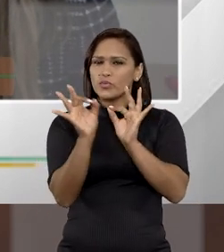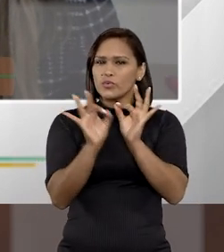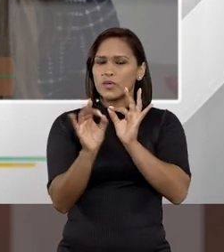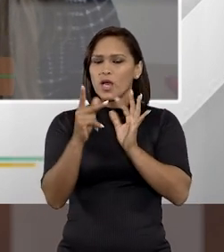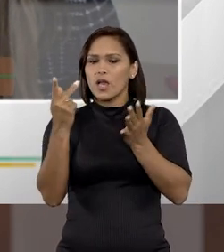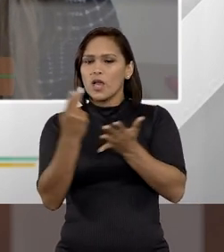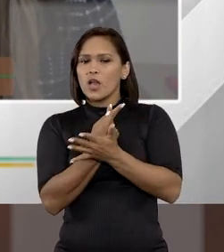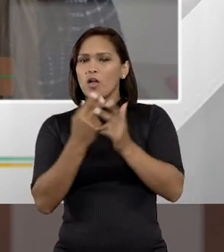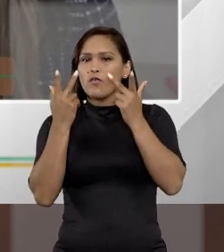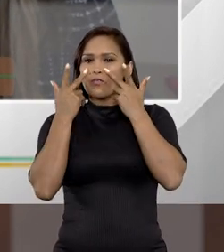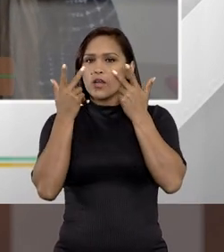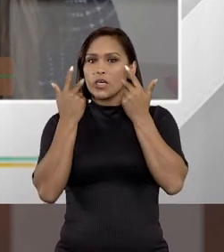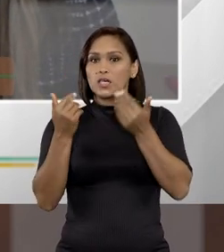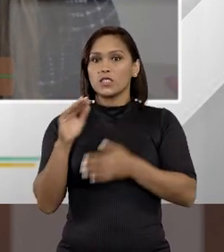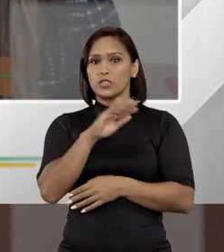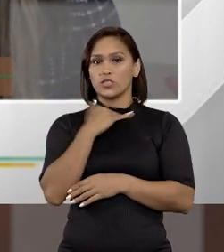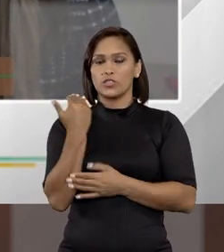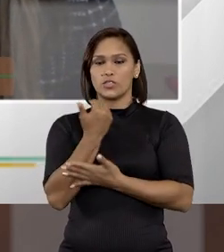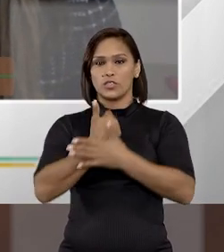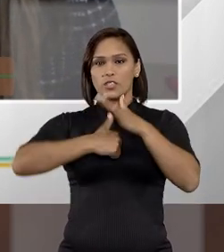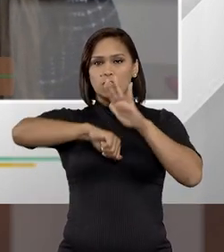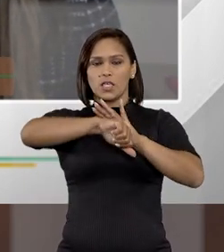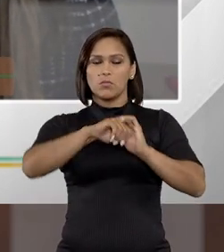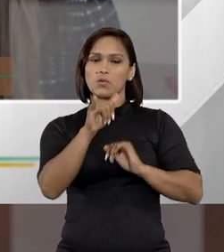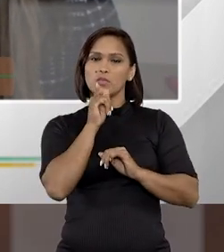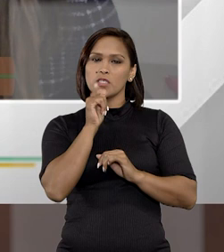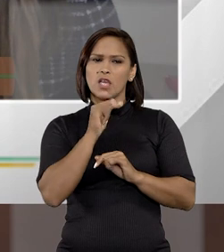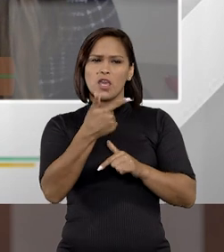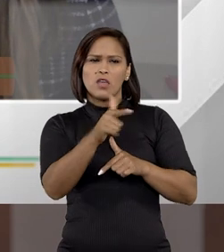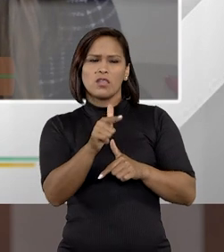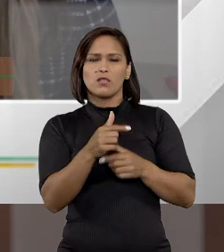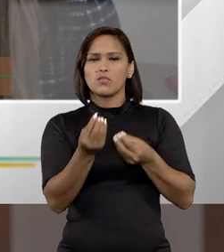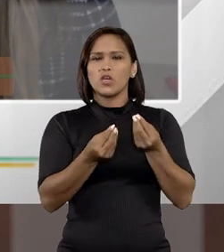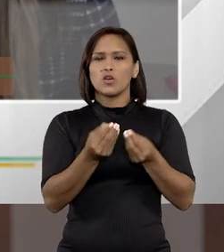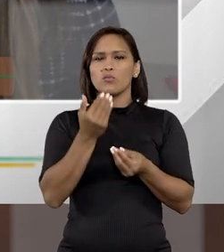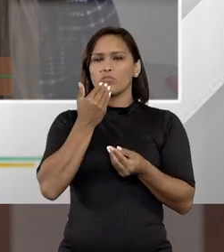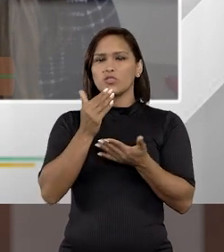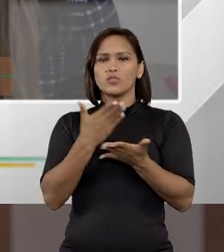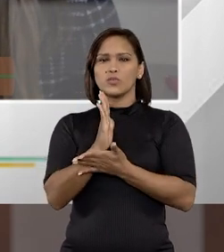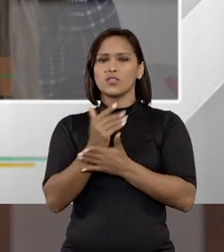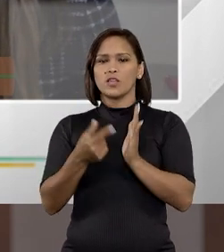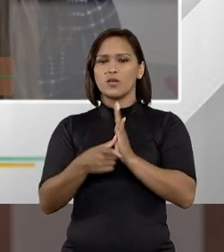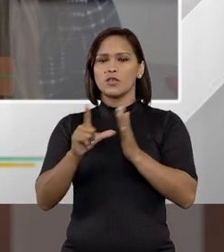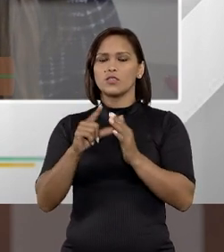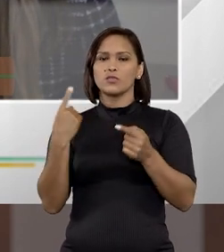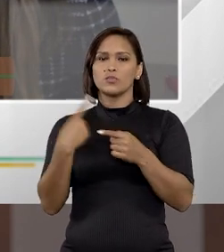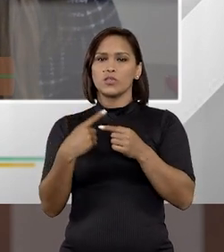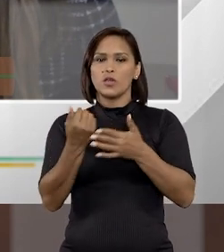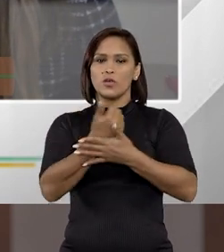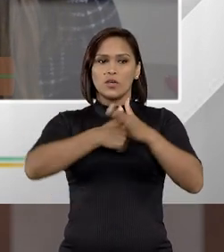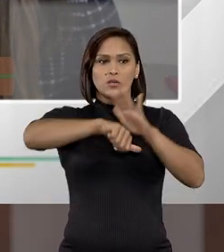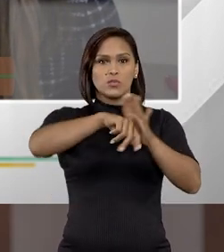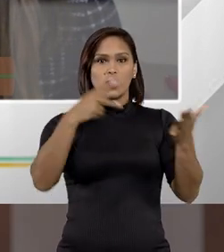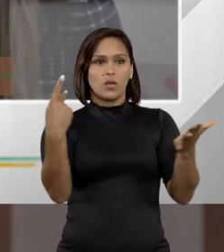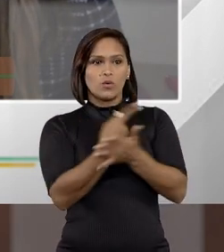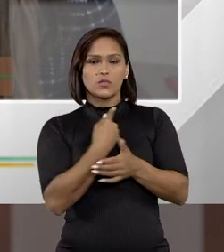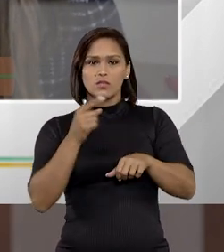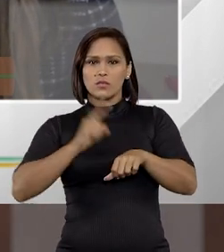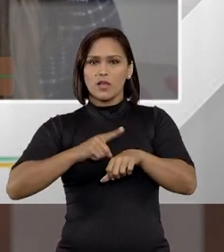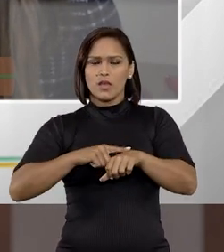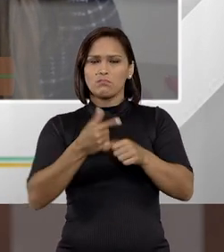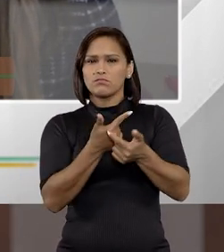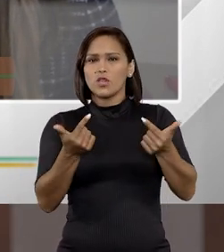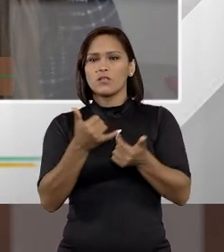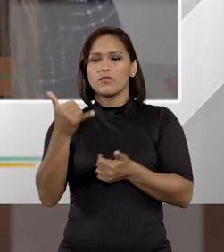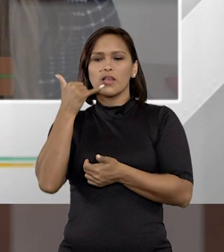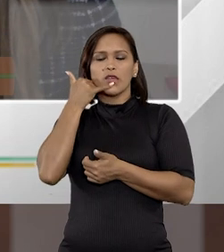ponderar aquelas situações de flagrante delito, né, em que você não tem muito como pedir uma autorização antes porque o crime está acontecendo ali naquele momento,